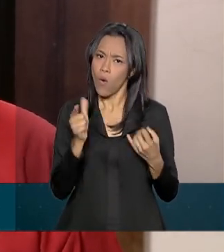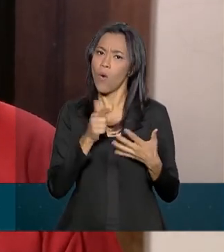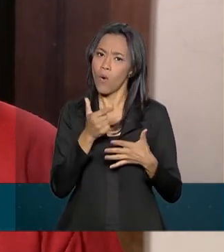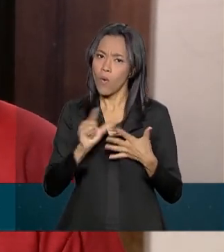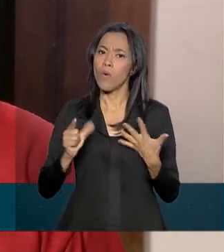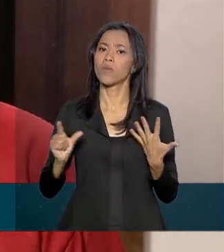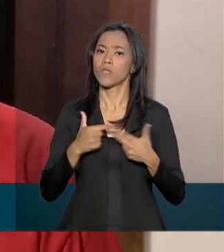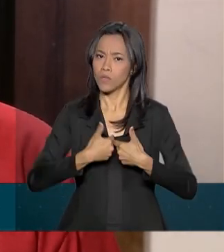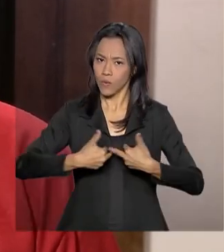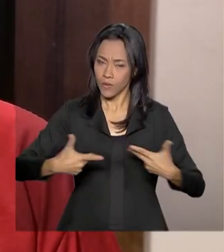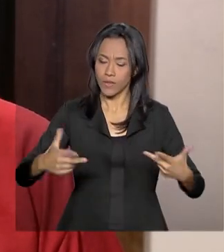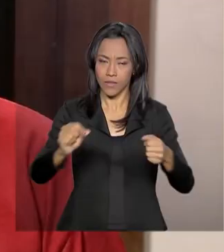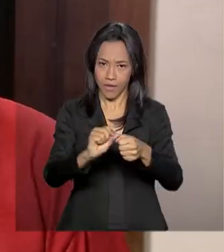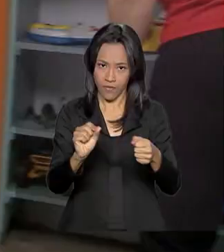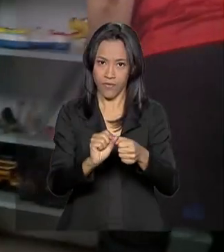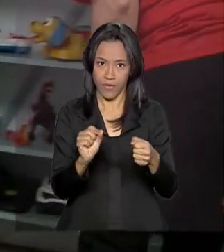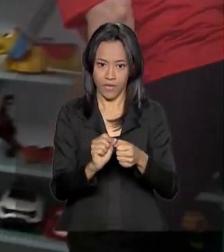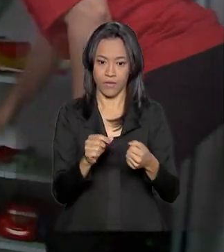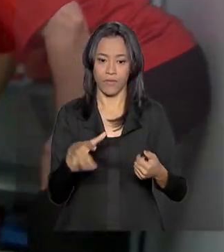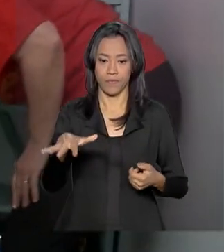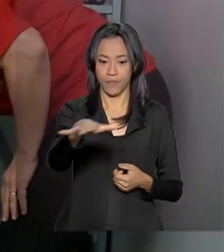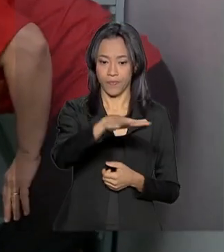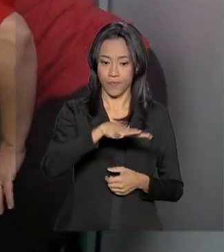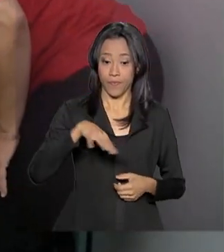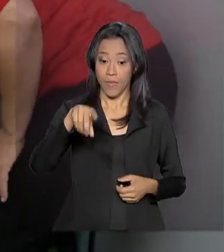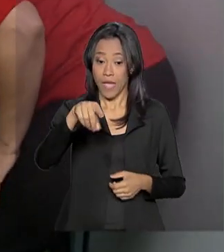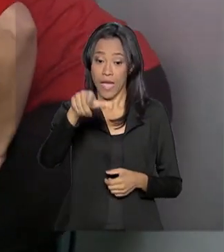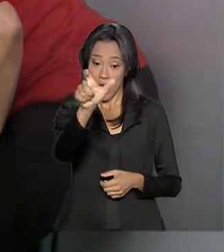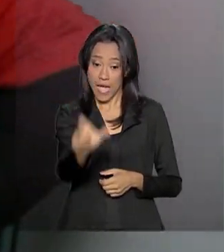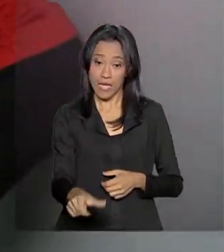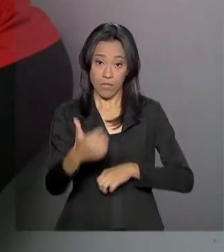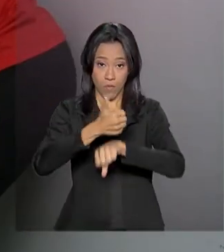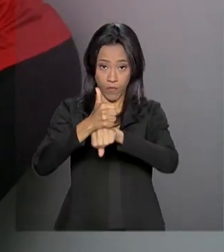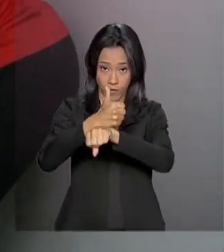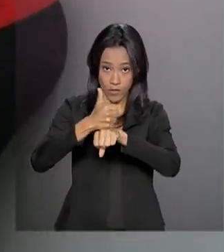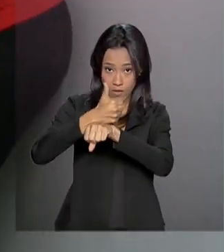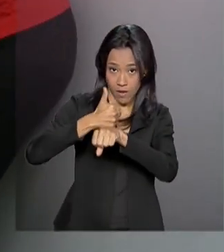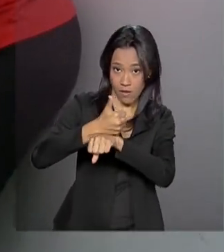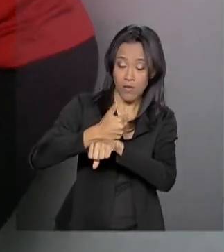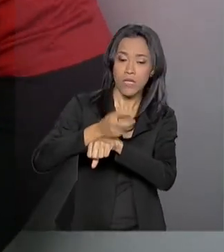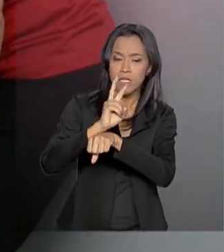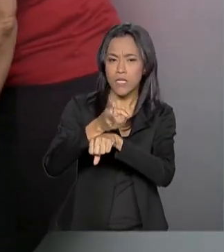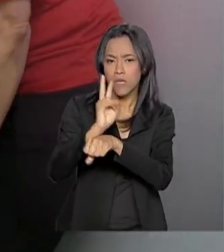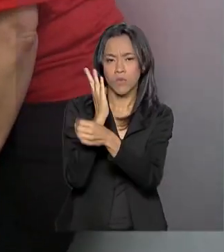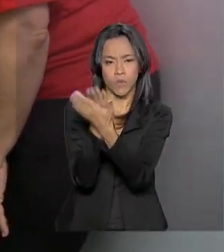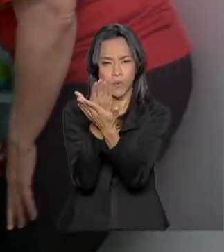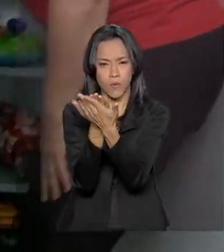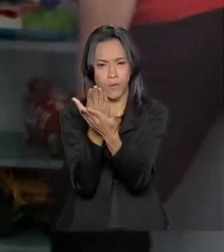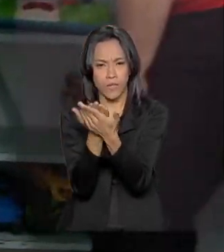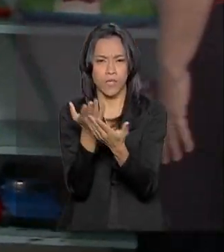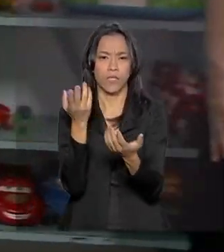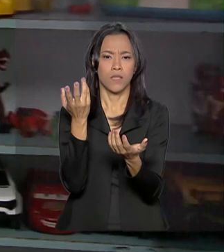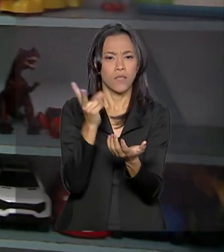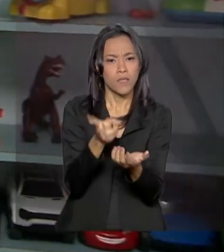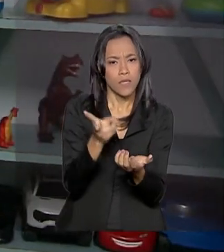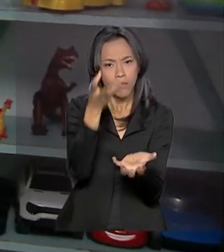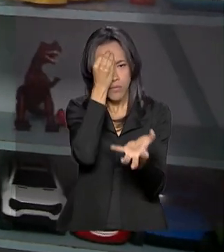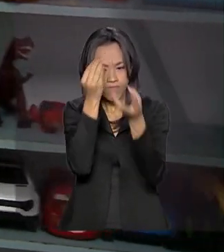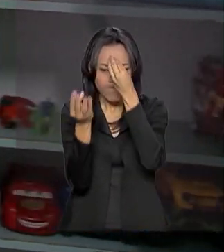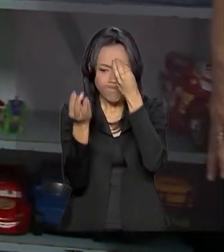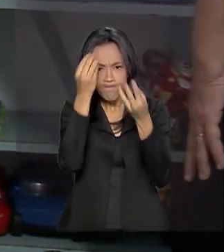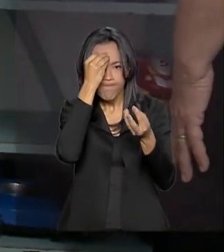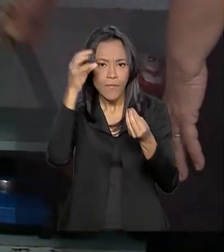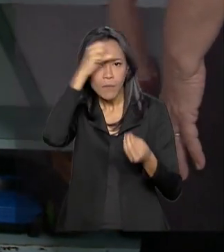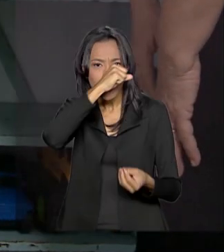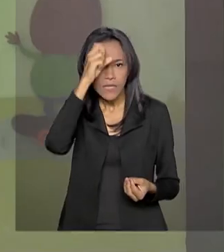que é feito na brinquedoteca. O brinquedista tem que estar sempre se estudando, se aperfeiçoando, para saber